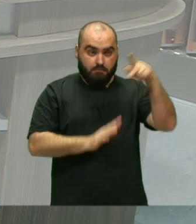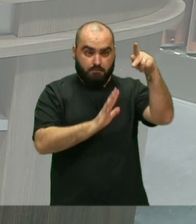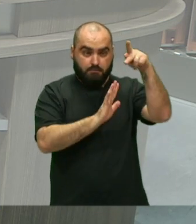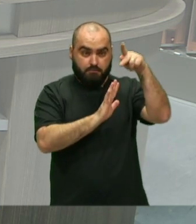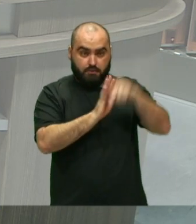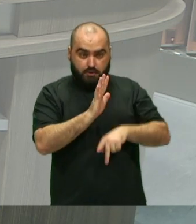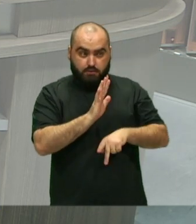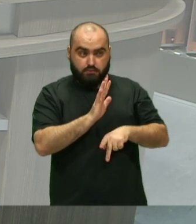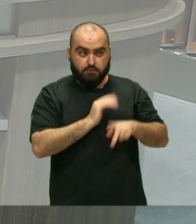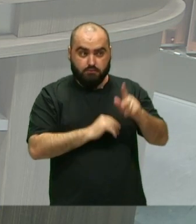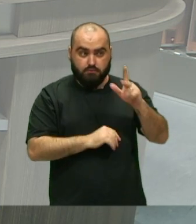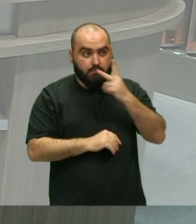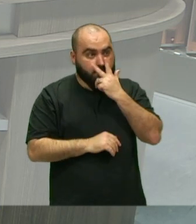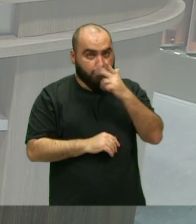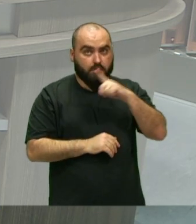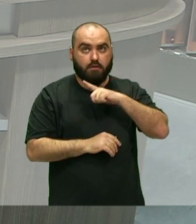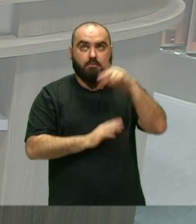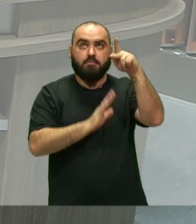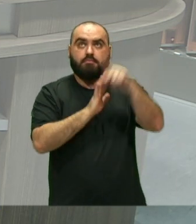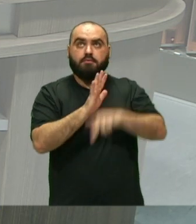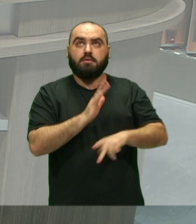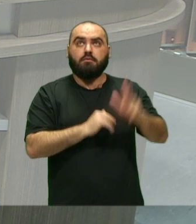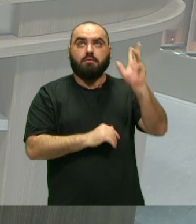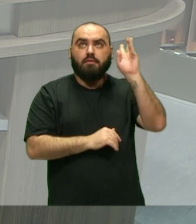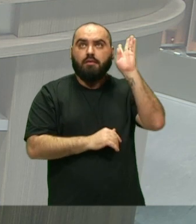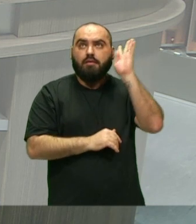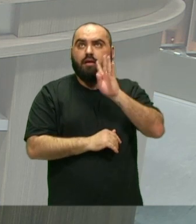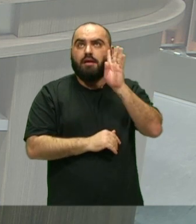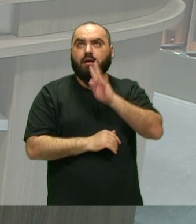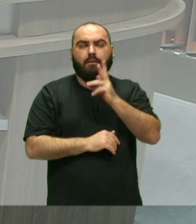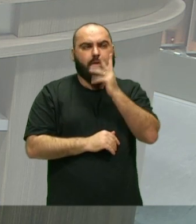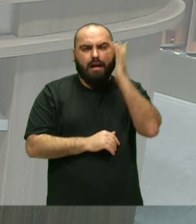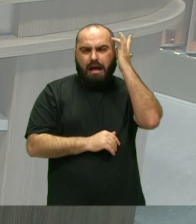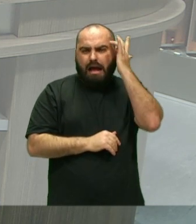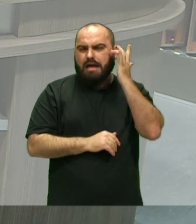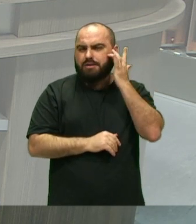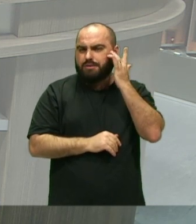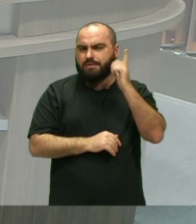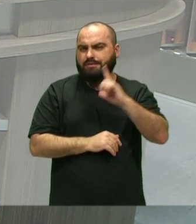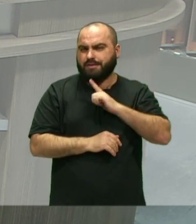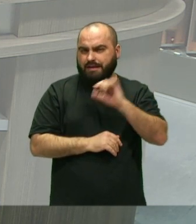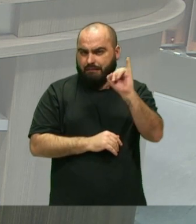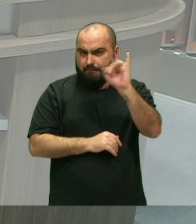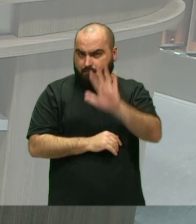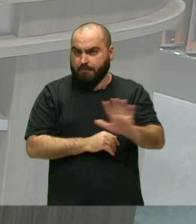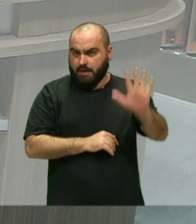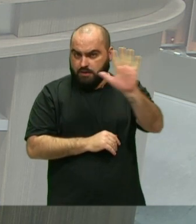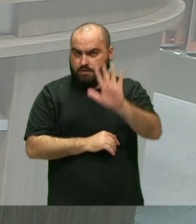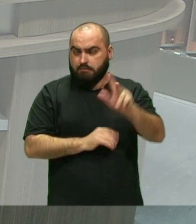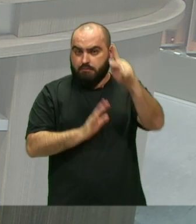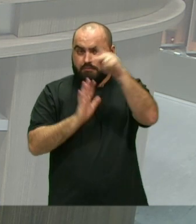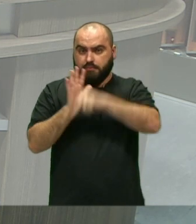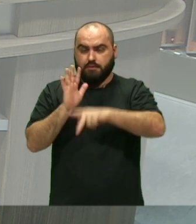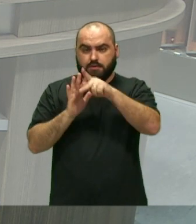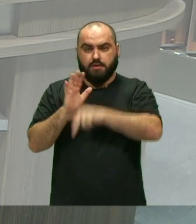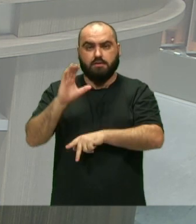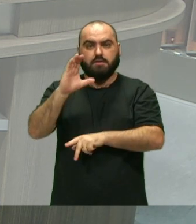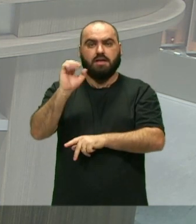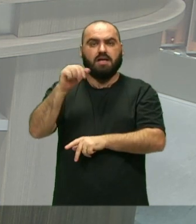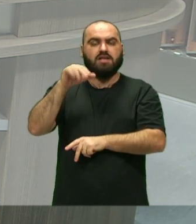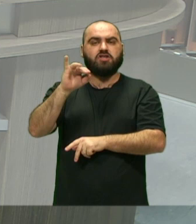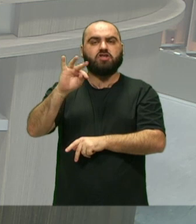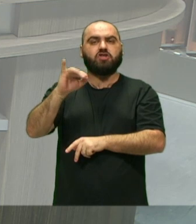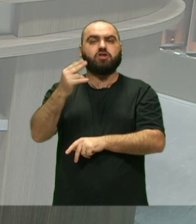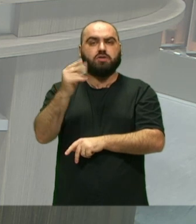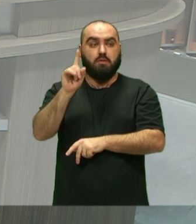Inclusive um projeto Muito bacana Eu acho que a gente Até tem Um Um Umas imagens Aí do projeto Encantinho Que é aquele Das